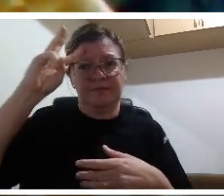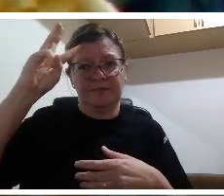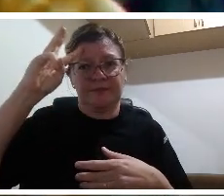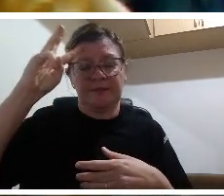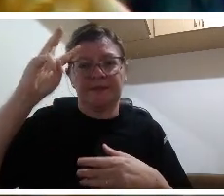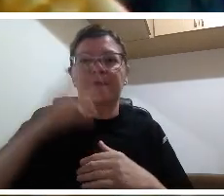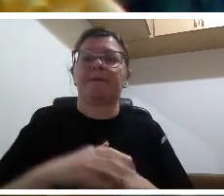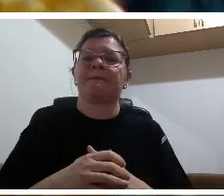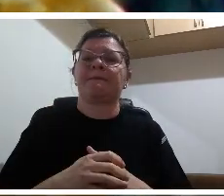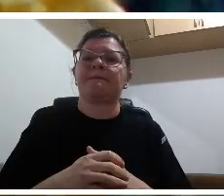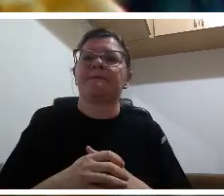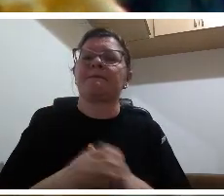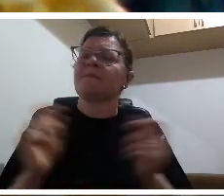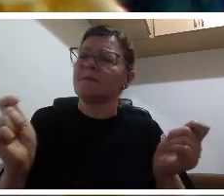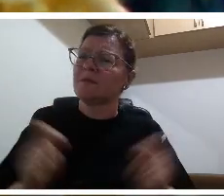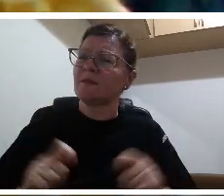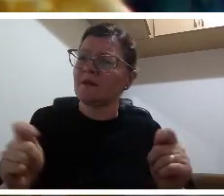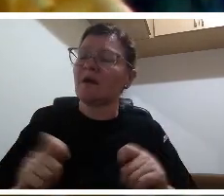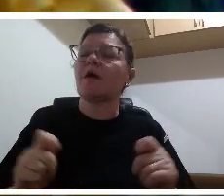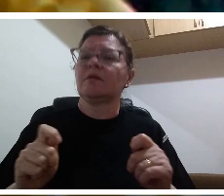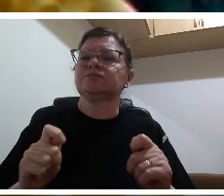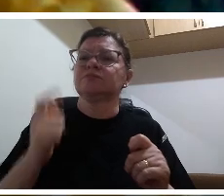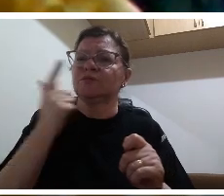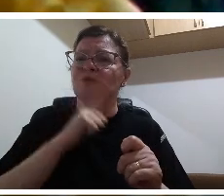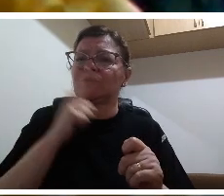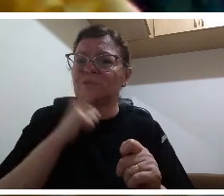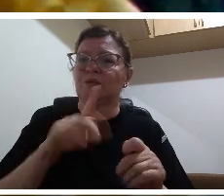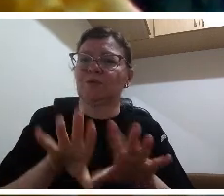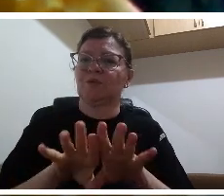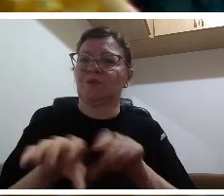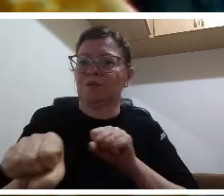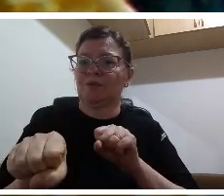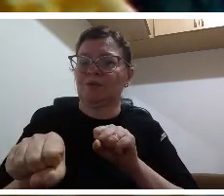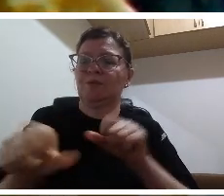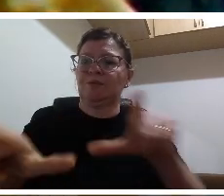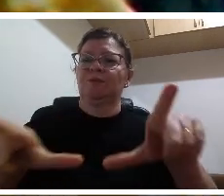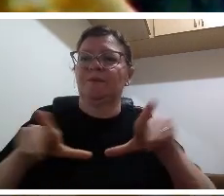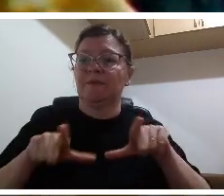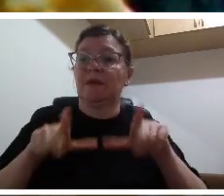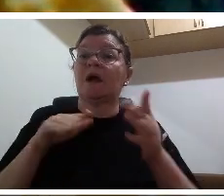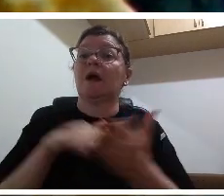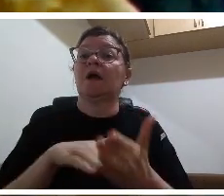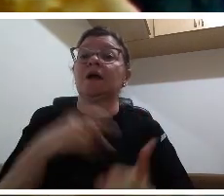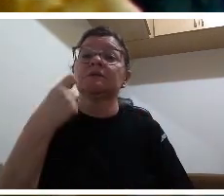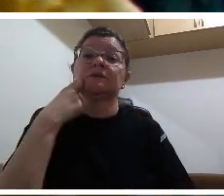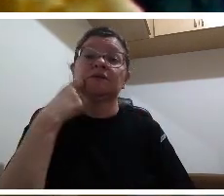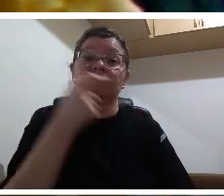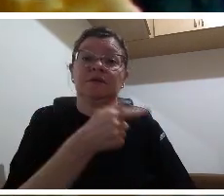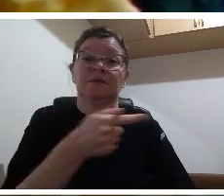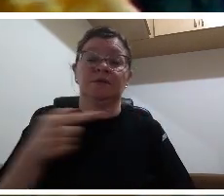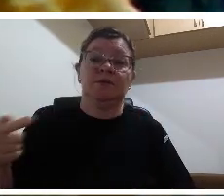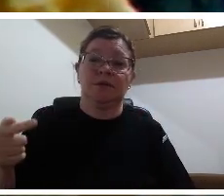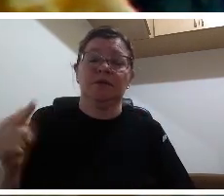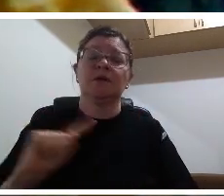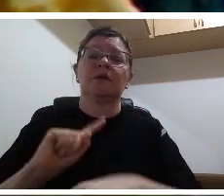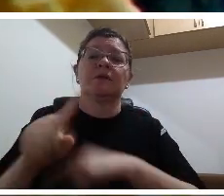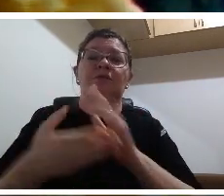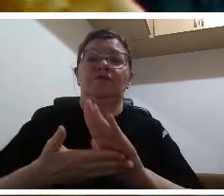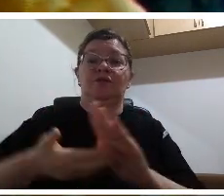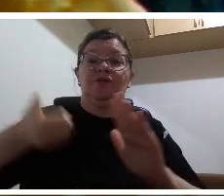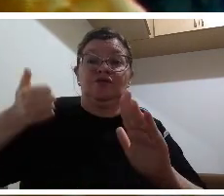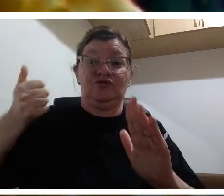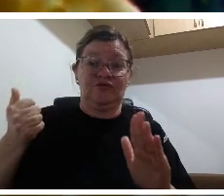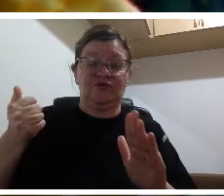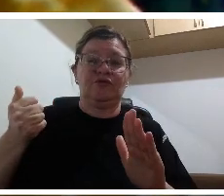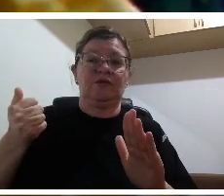YouTube as nossas redes sociais por conta do período eleitoral que se estende até a eleição em novembro